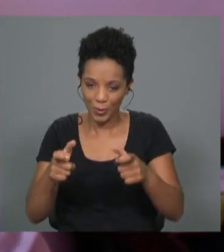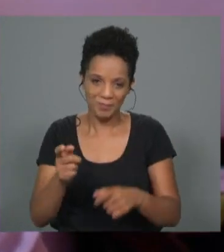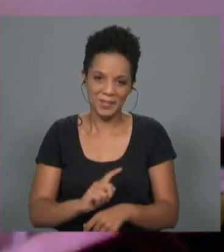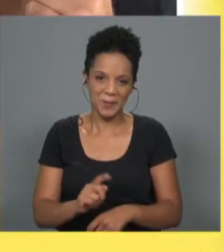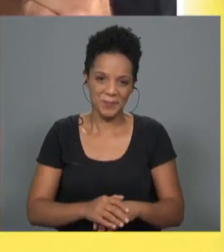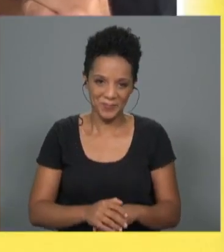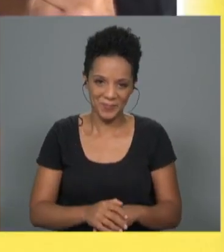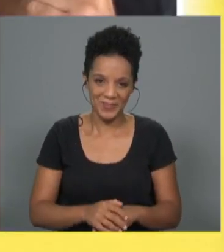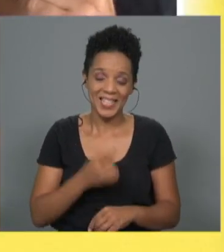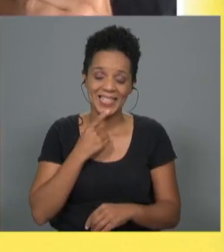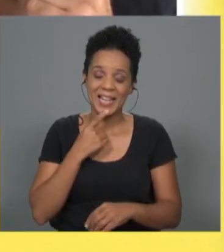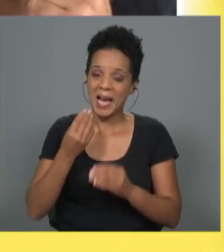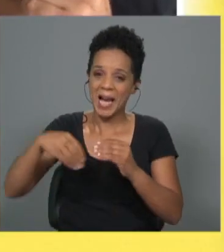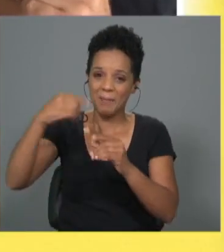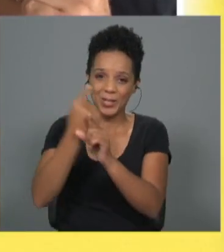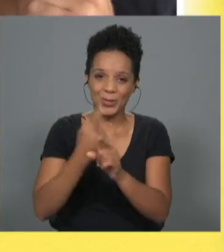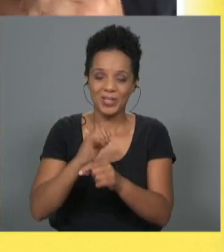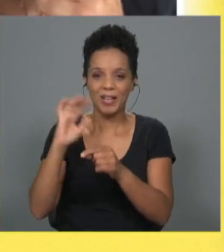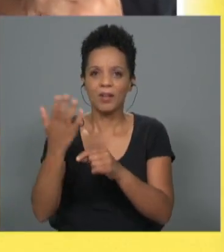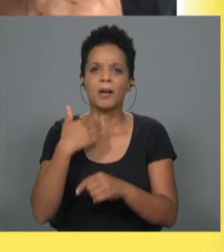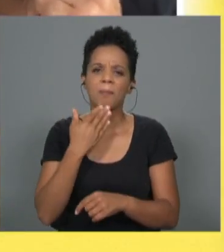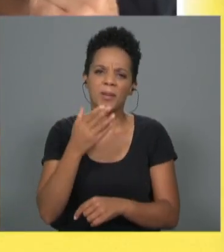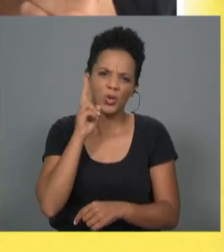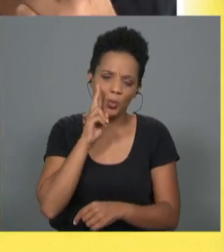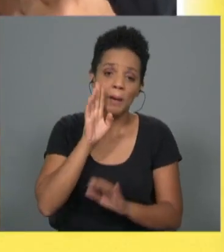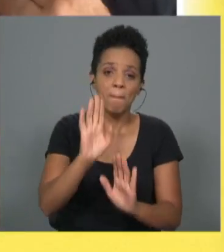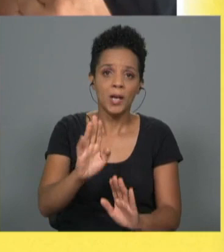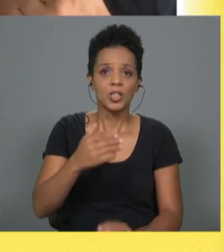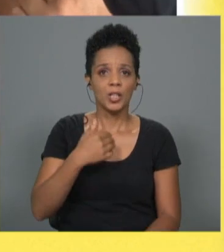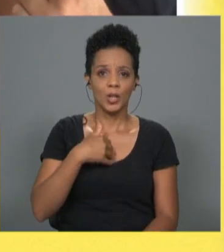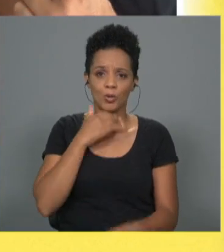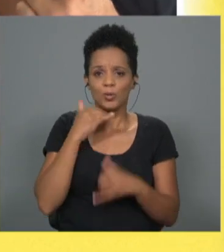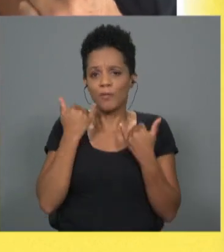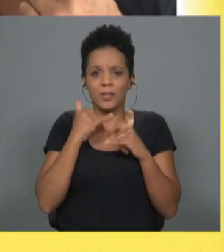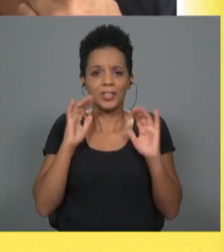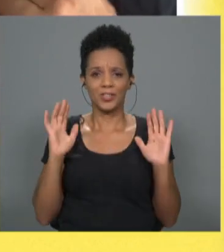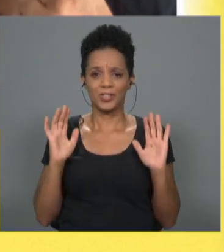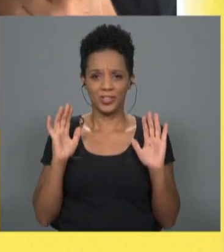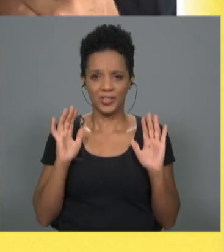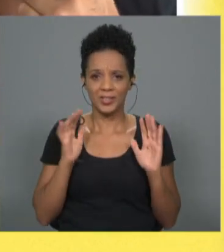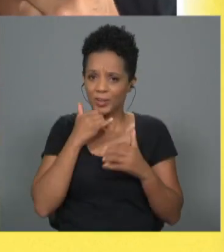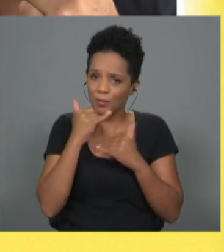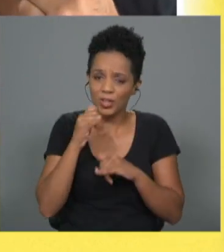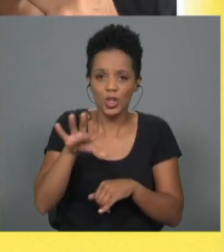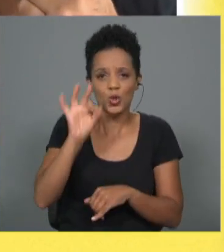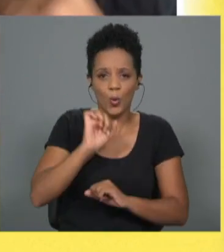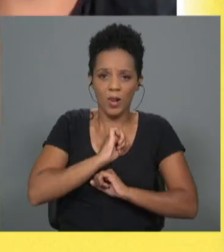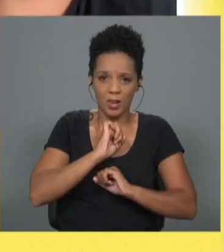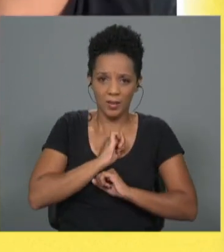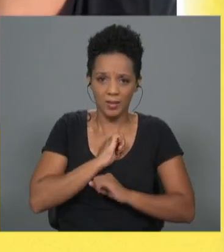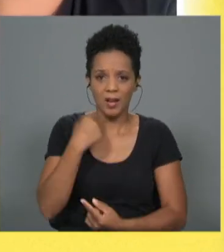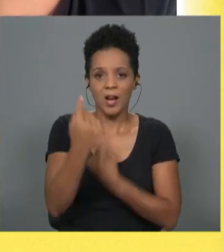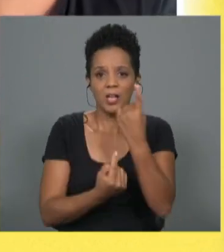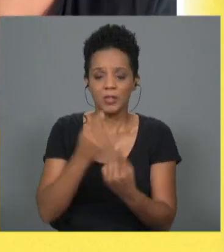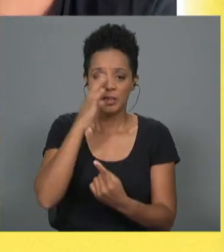Há sempre mais coisas à volta. Peço desculpa, mas eu sou feliz e esta foi a minha escolha. Às vezes